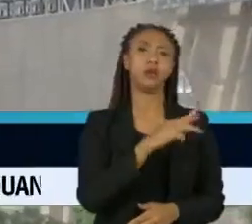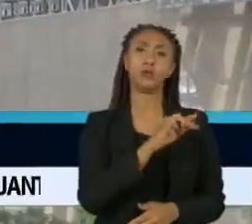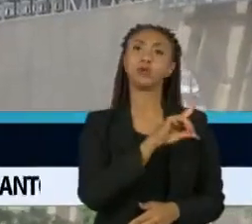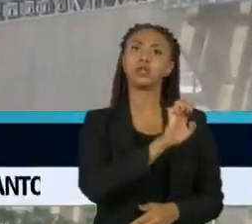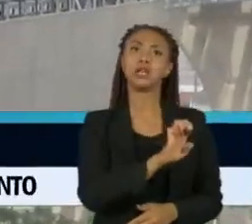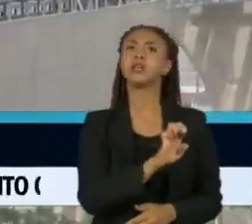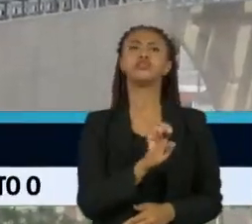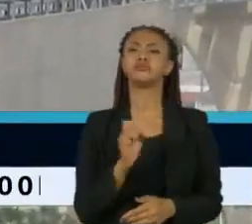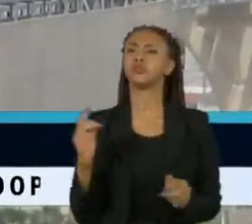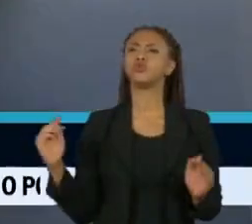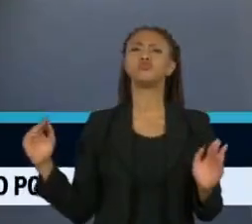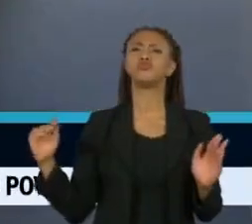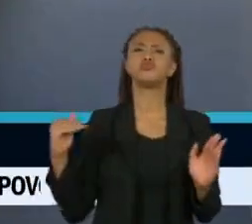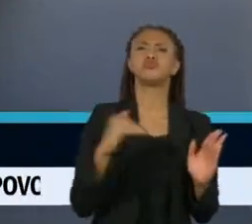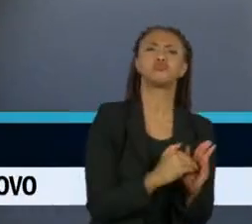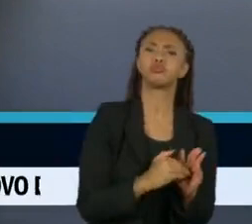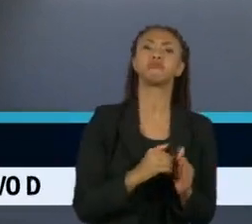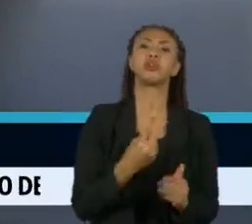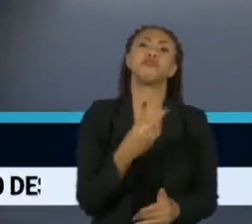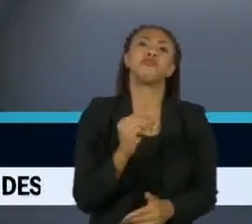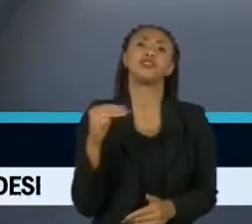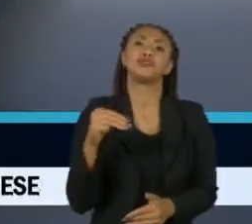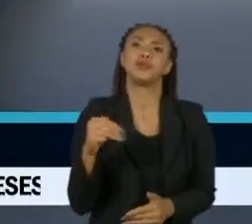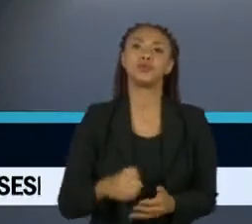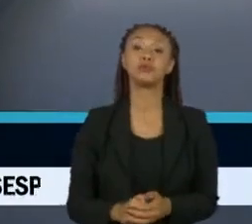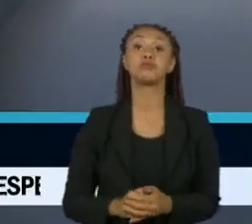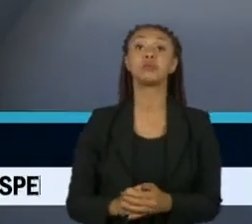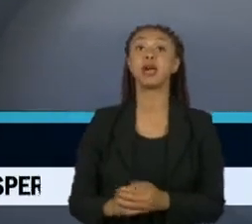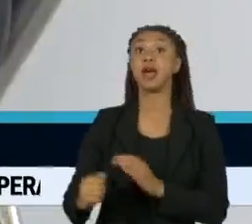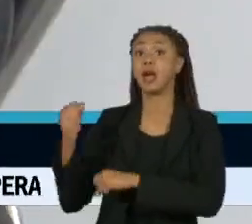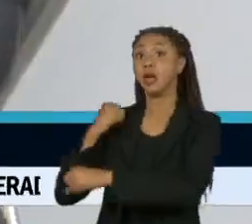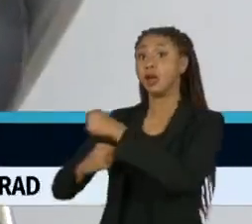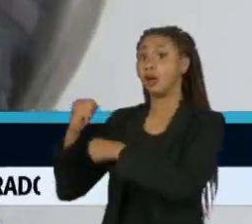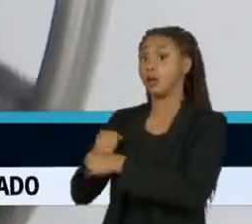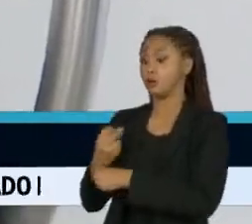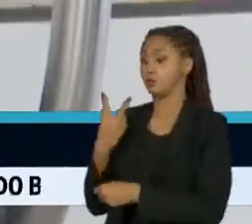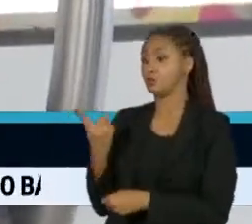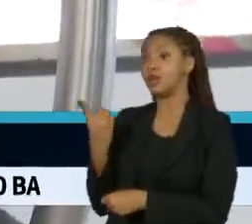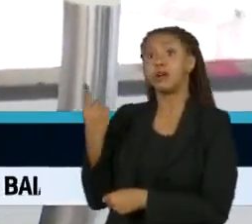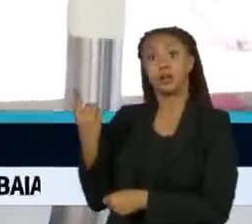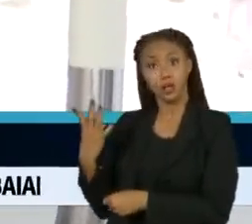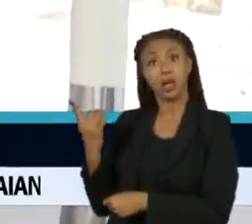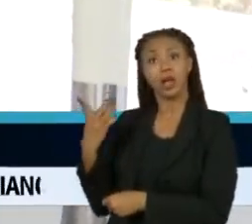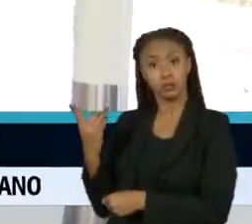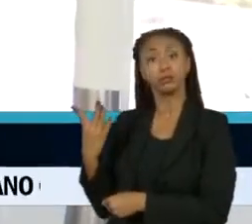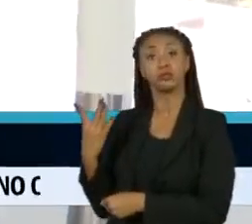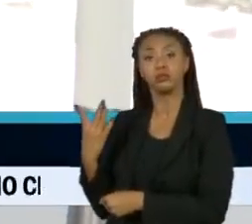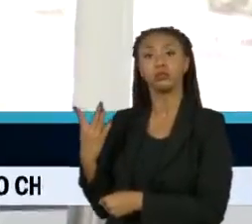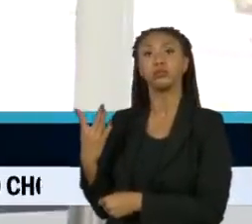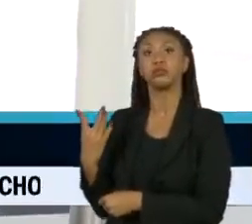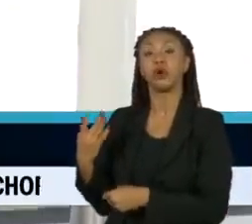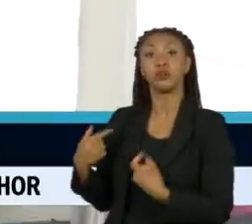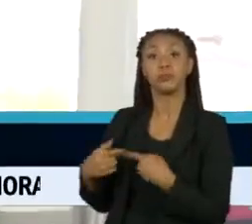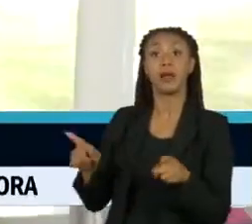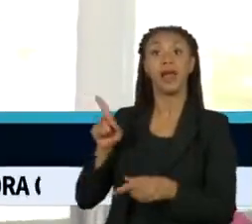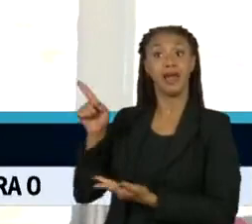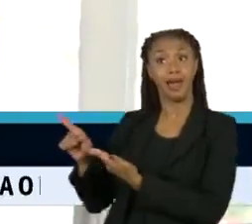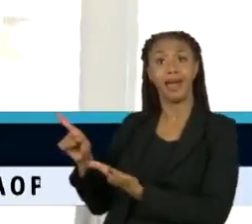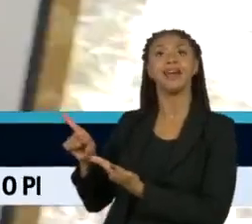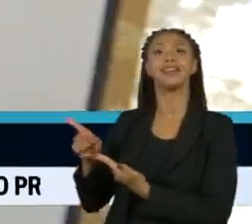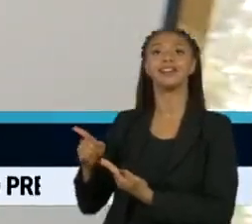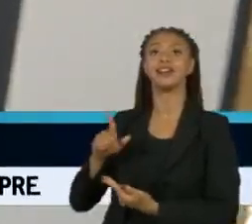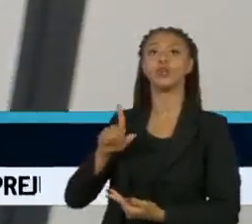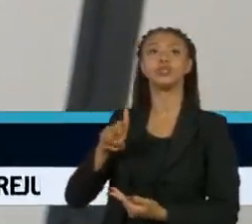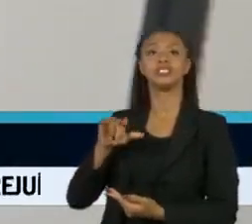dura 20 minutos. A linha inaugurada em 2014 melhorou a vida de Luziene, que dá aulas na Zona Sul.